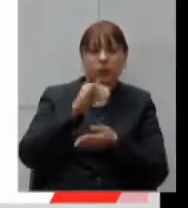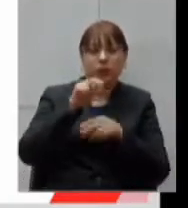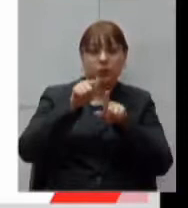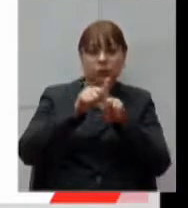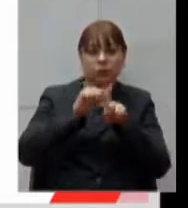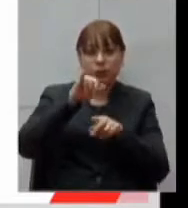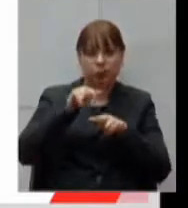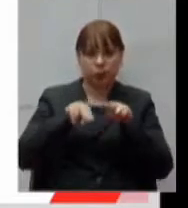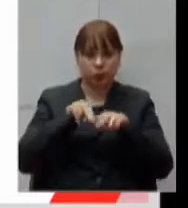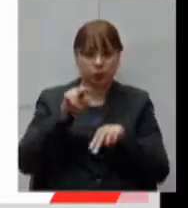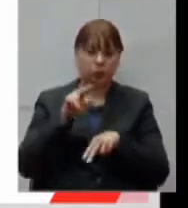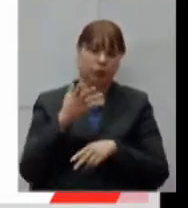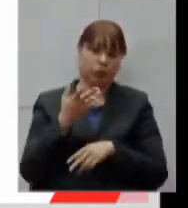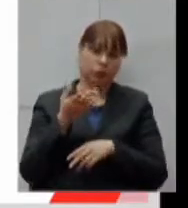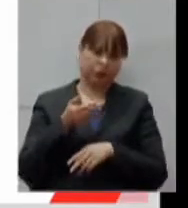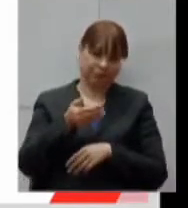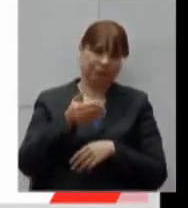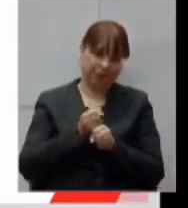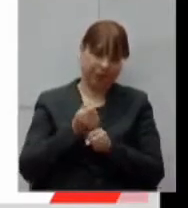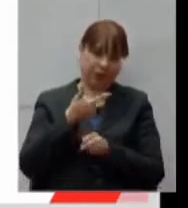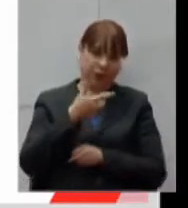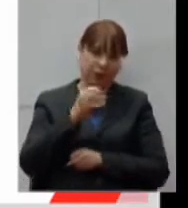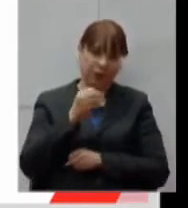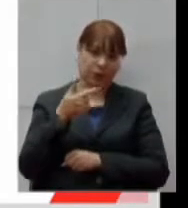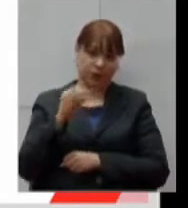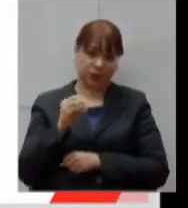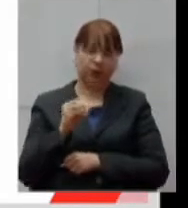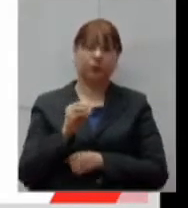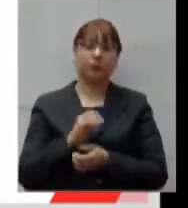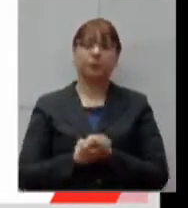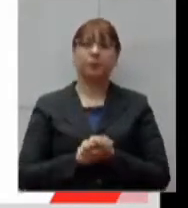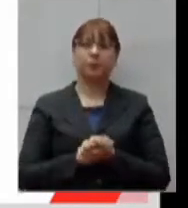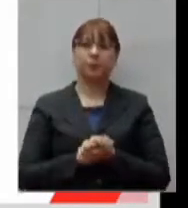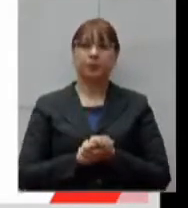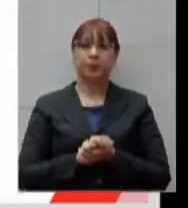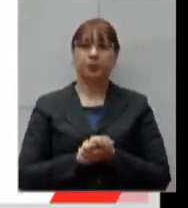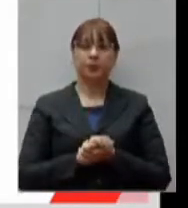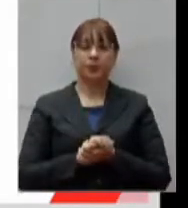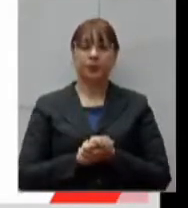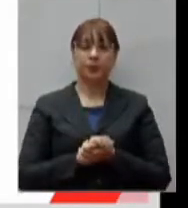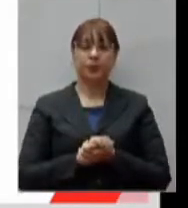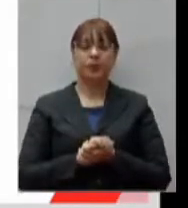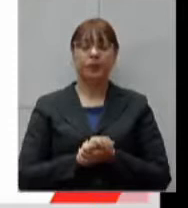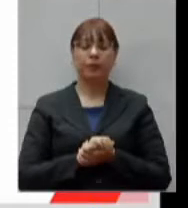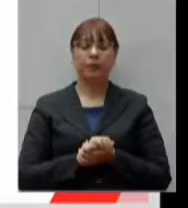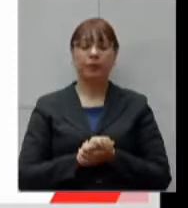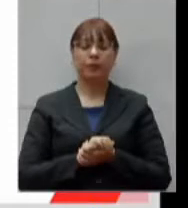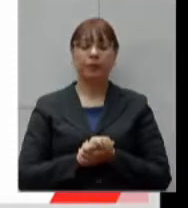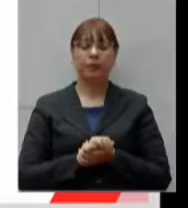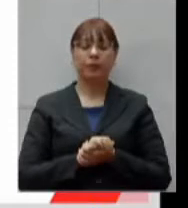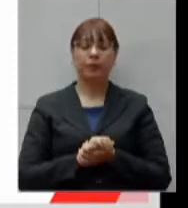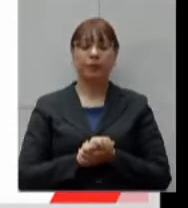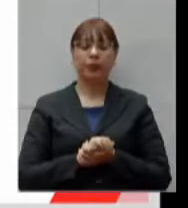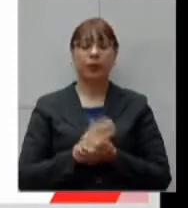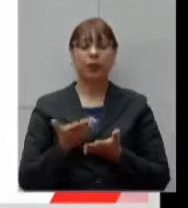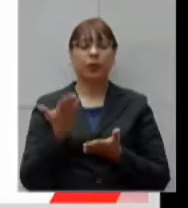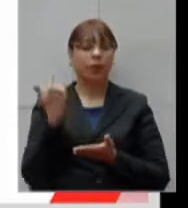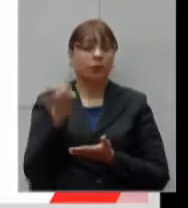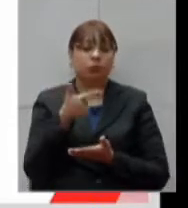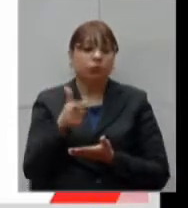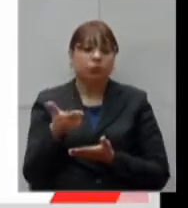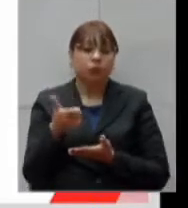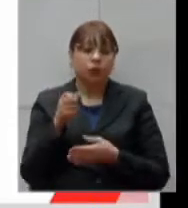Não havia nenhuma entidade qualificada como a OS, e ainda não havia nenhum